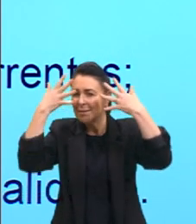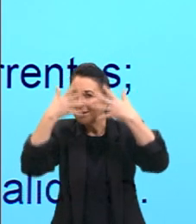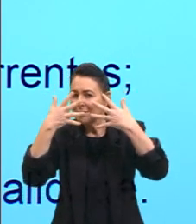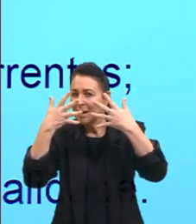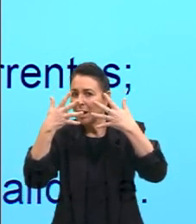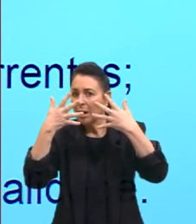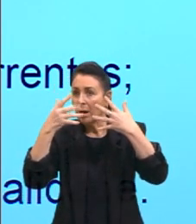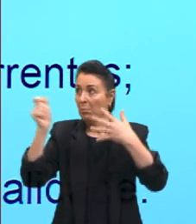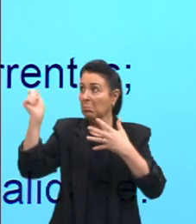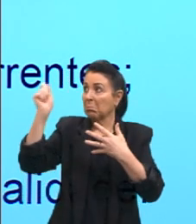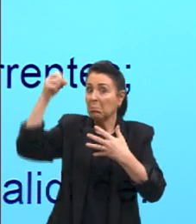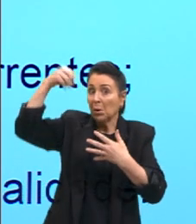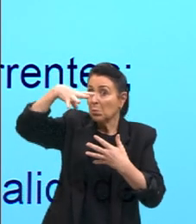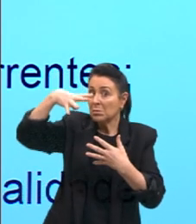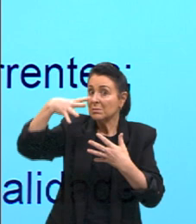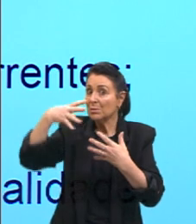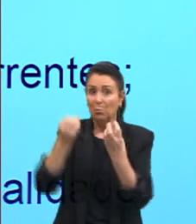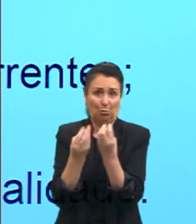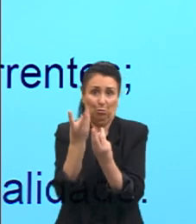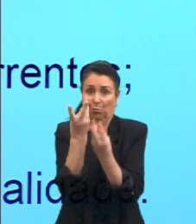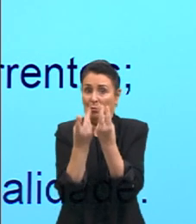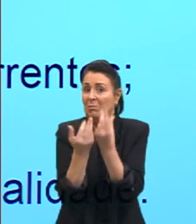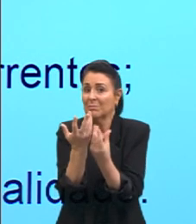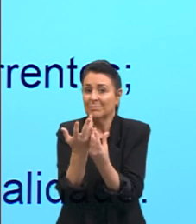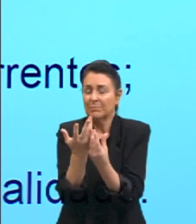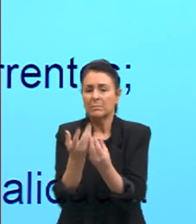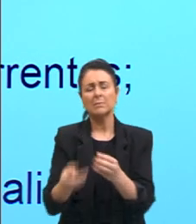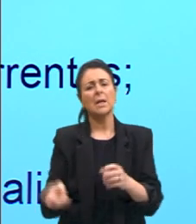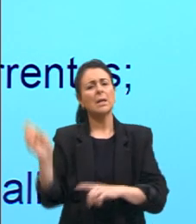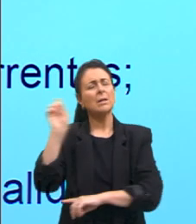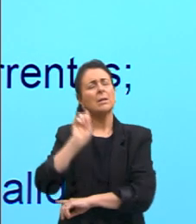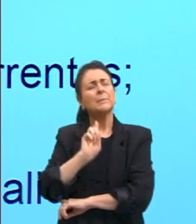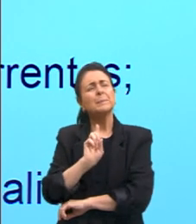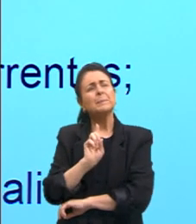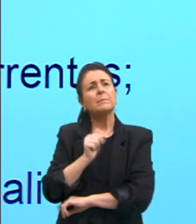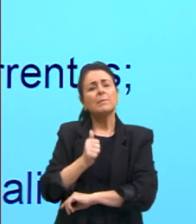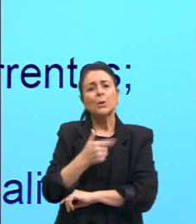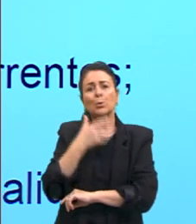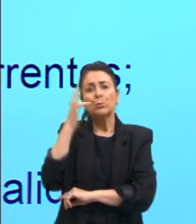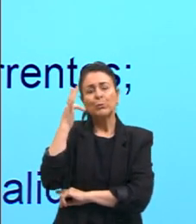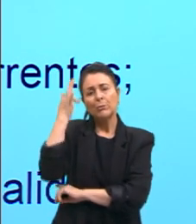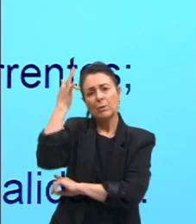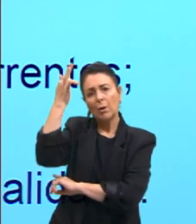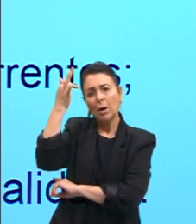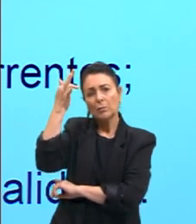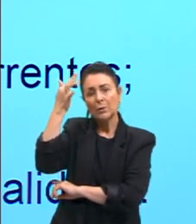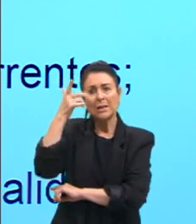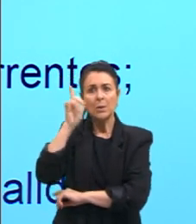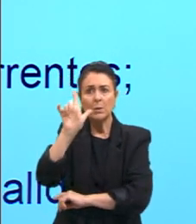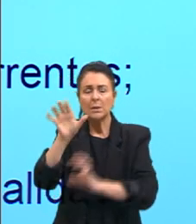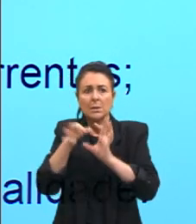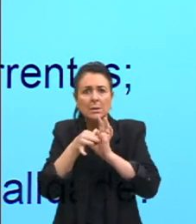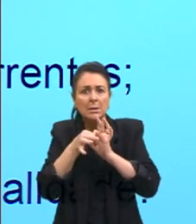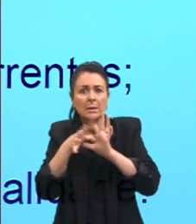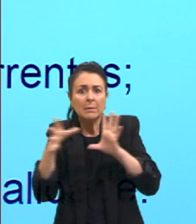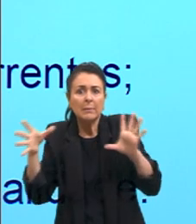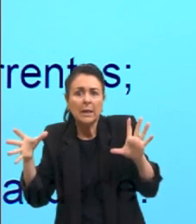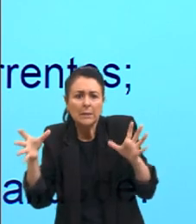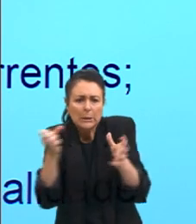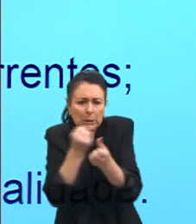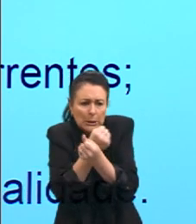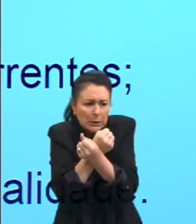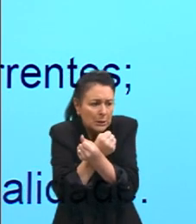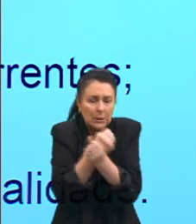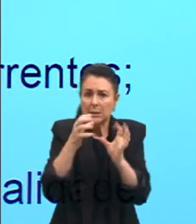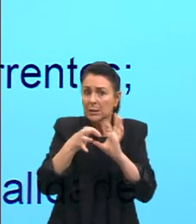Um dia, alguém, que aí é um filósofo, consegue se libertar dessas correntes, e